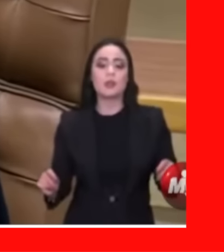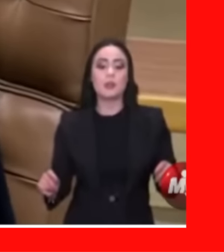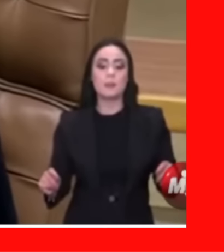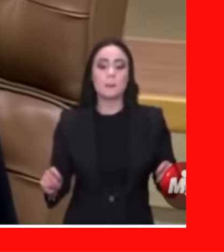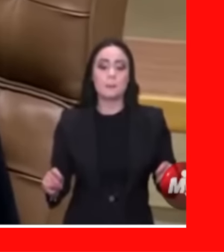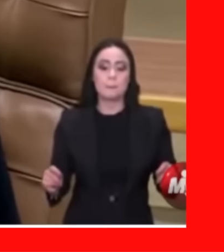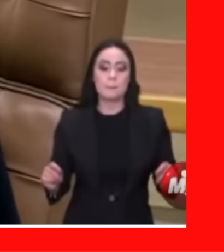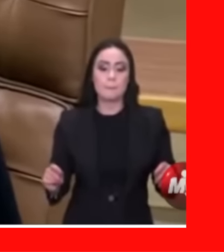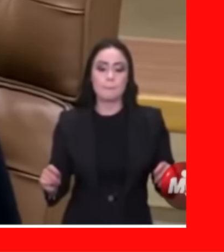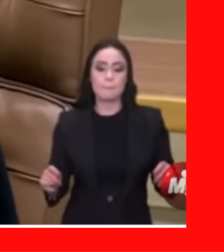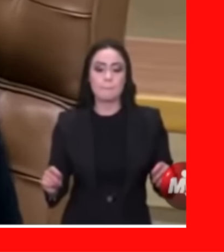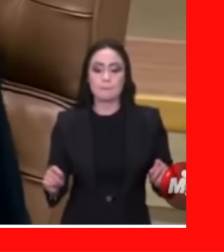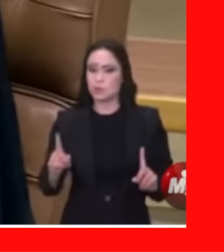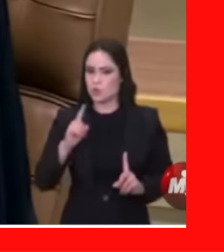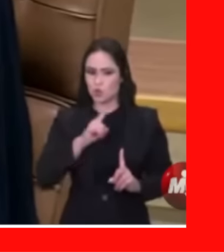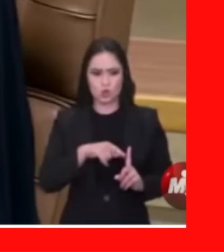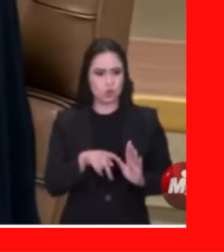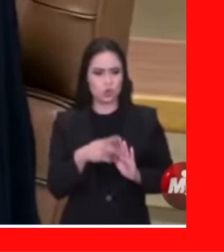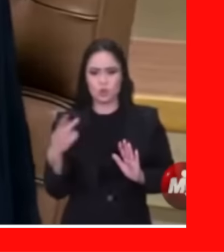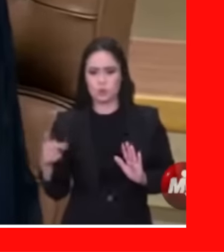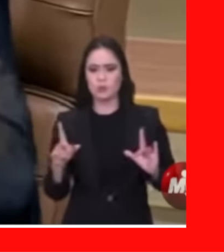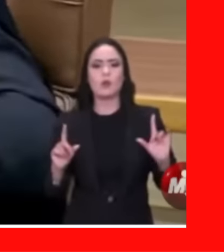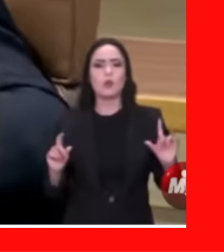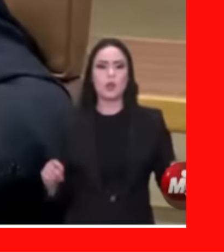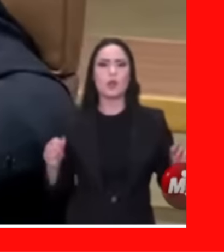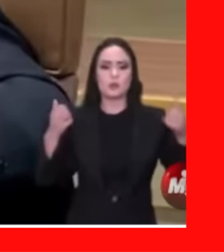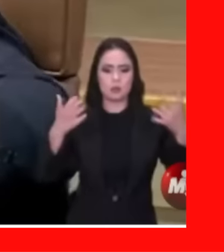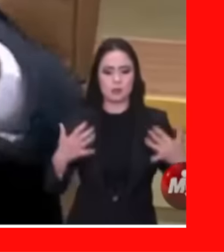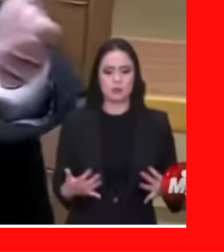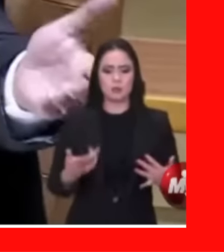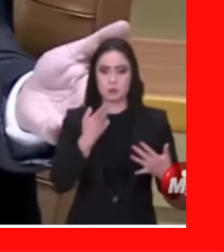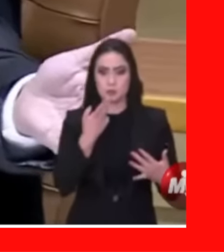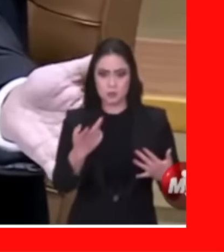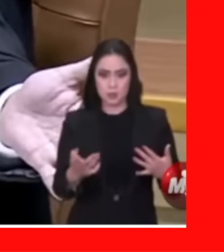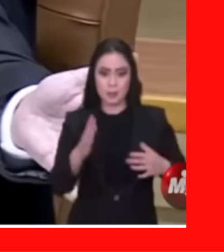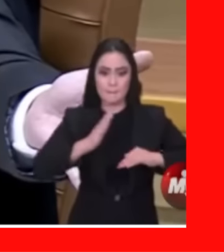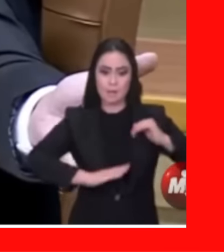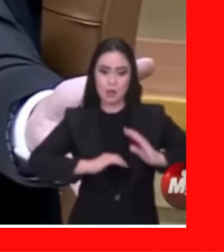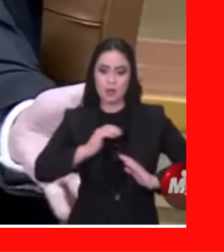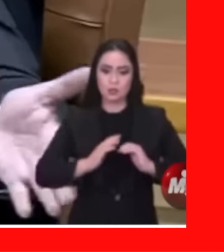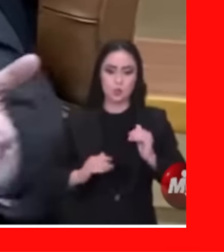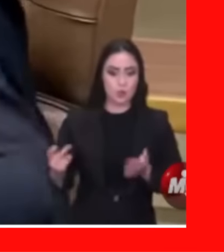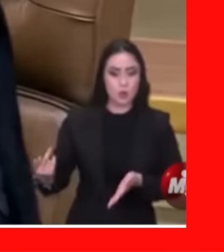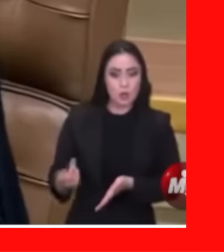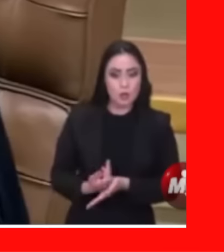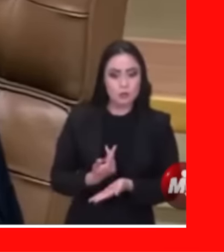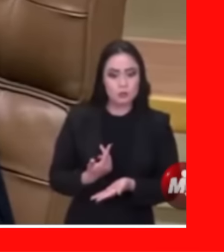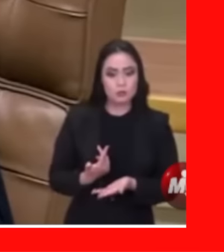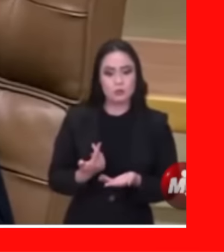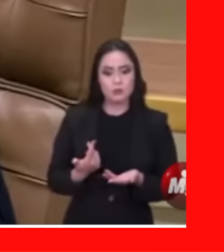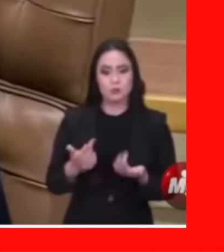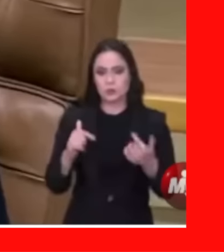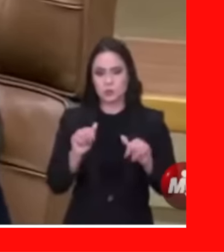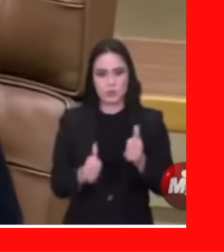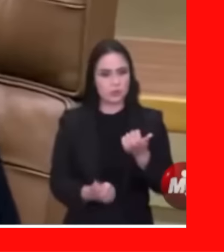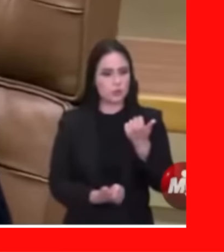típica Em que os motivos enunciados para a prática do ato não encontram suporte epírico